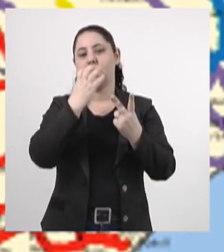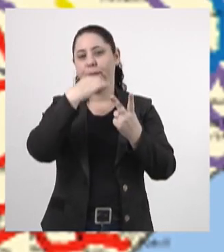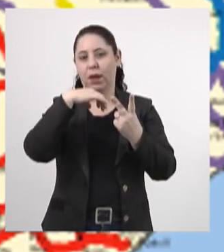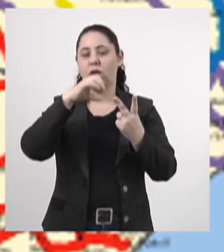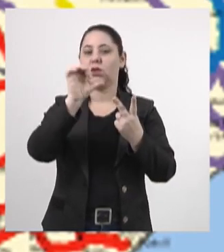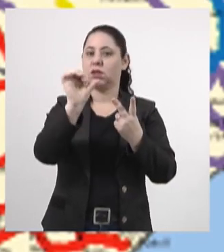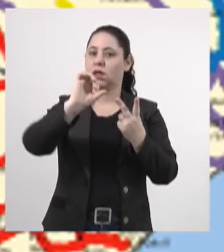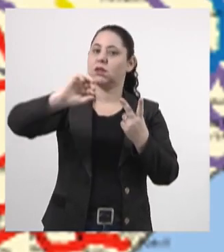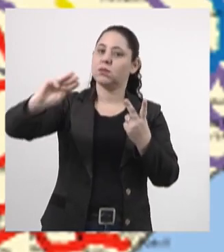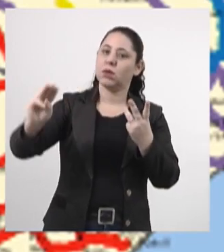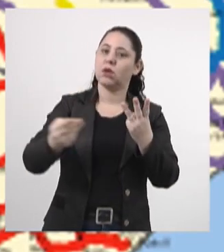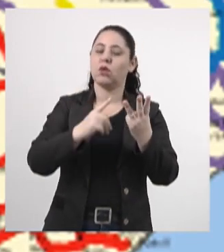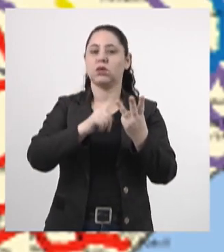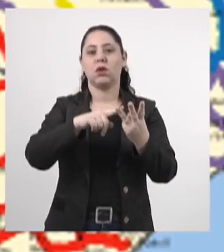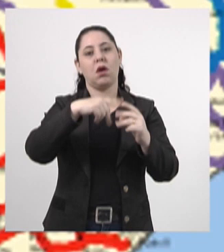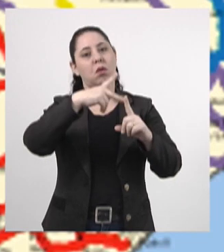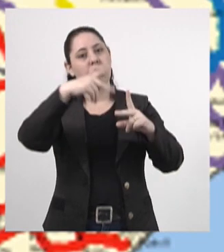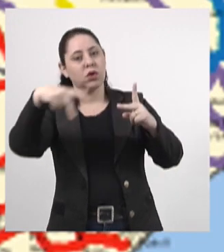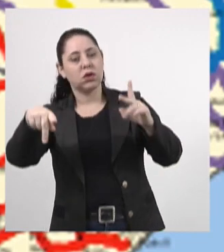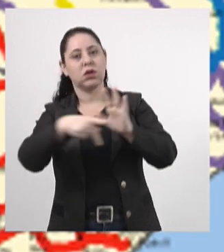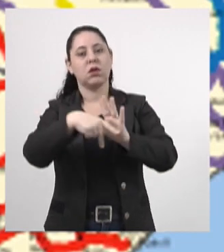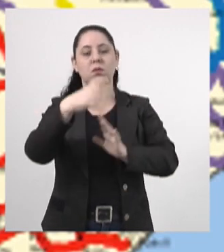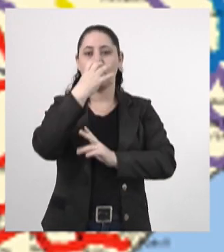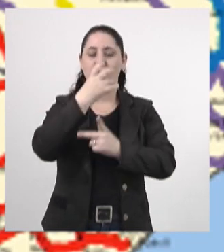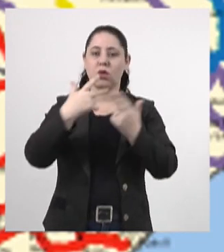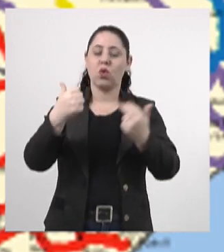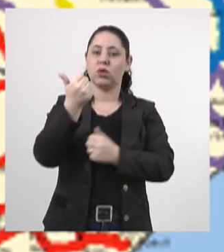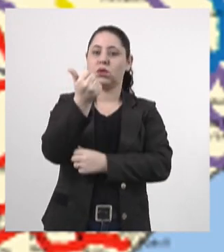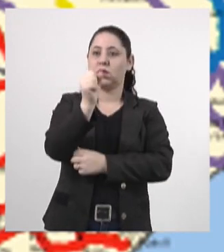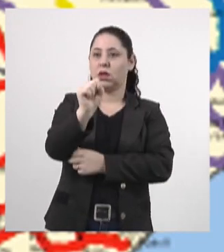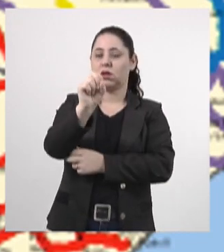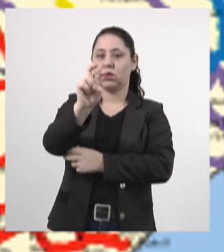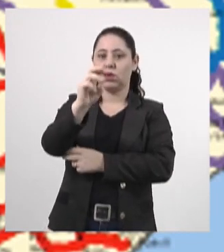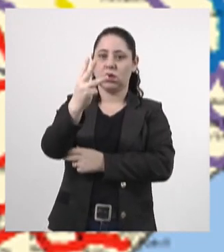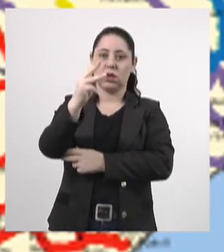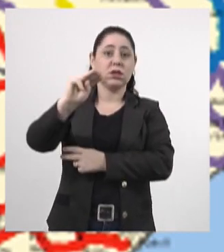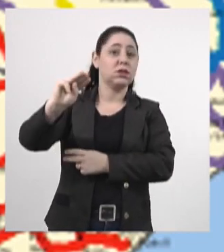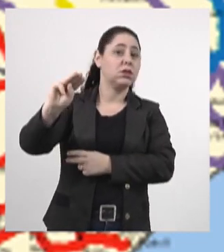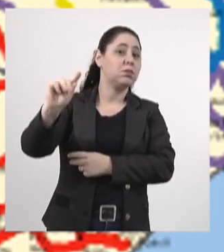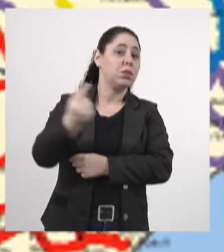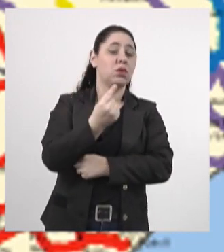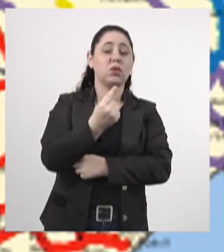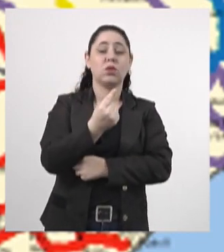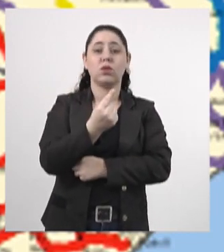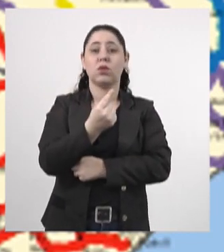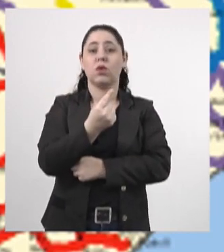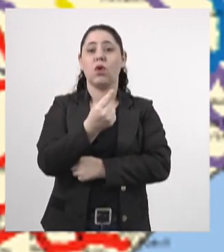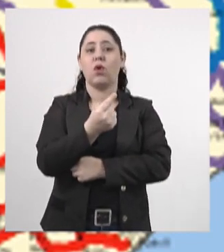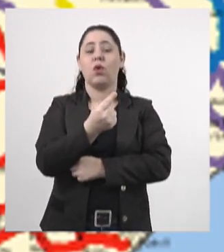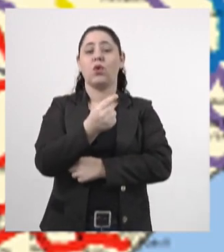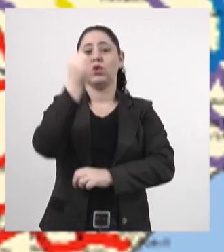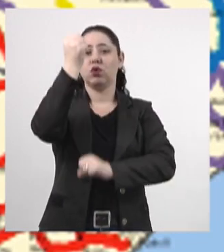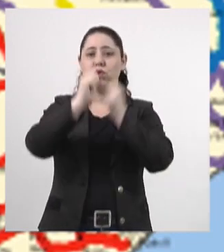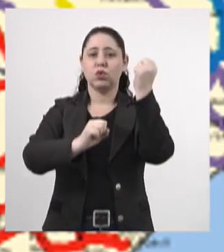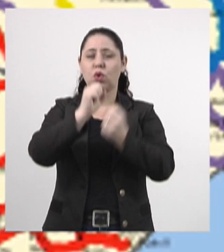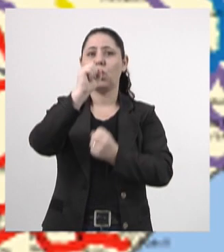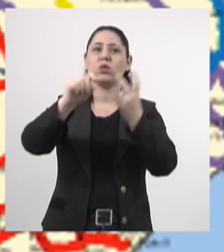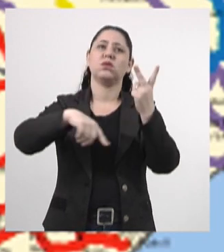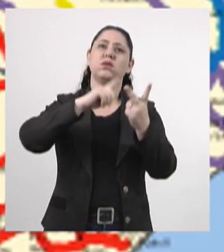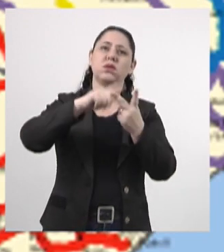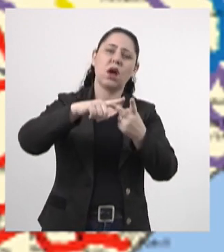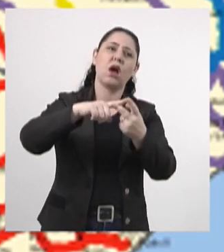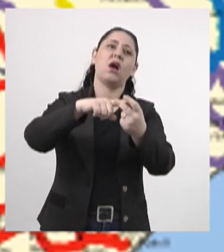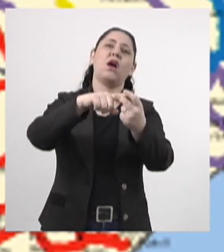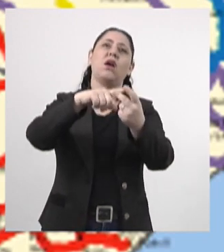toneladas. Proteína animal, 853 mil toneladas. Carga industrial, fertilizantes,